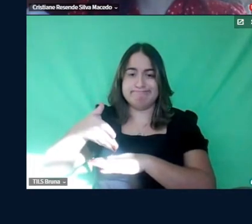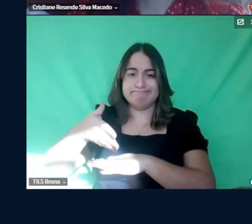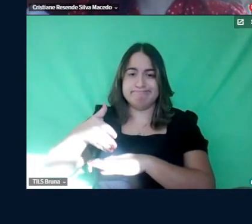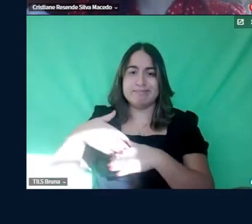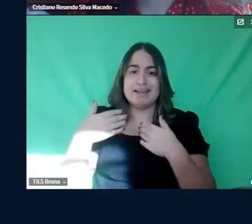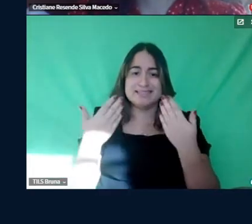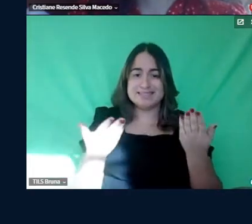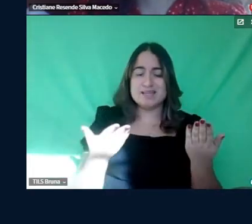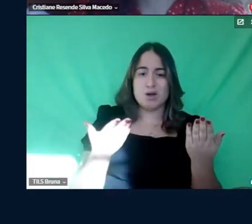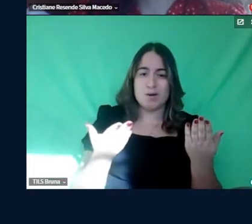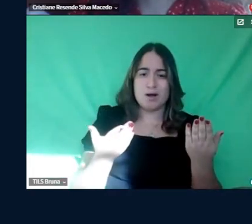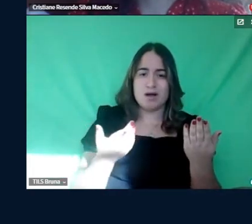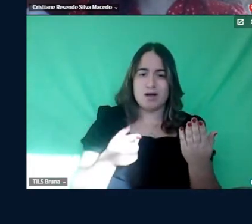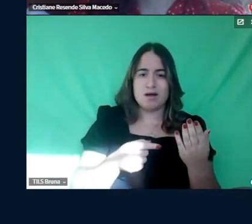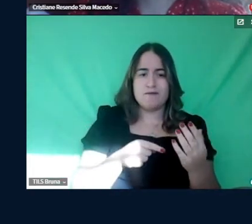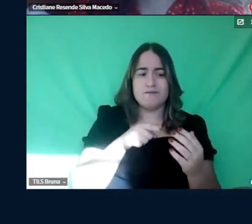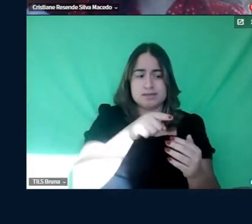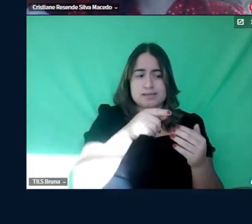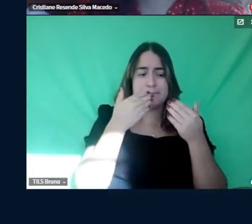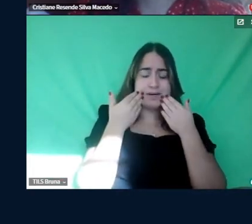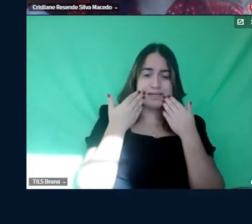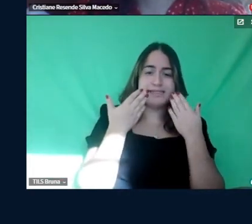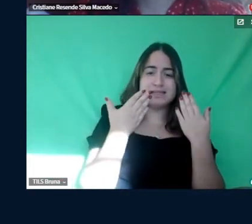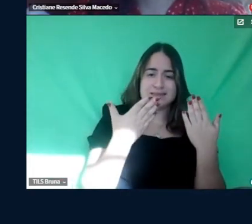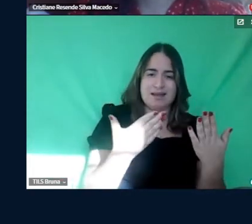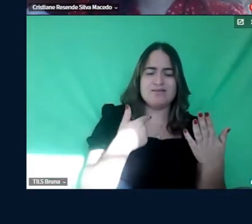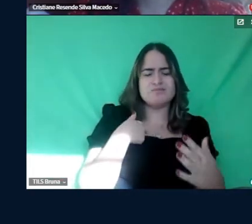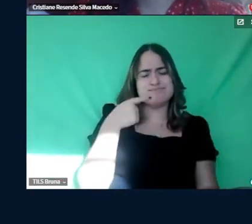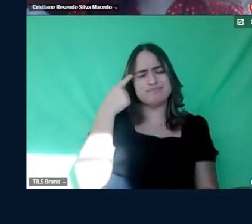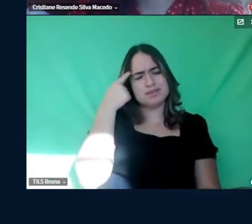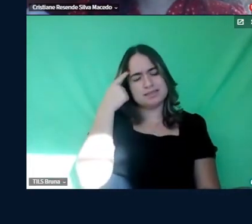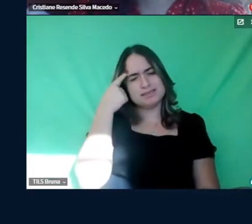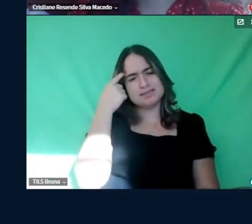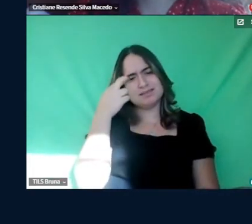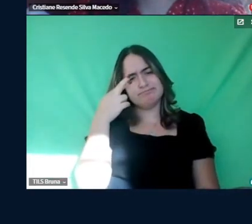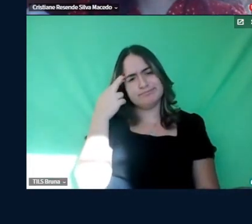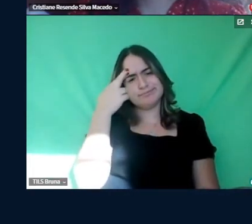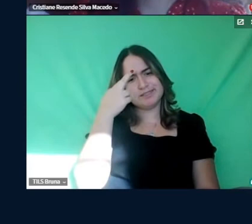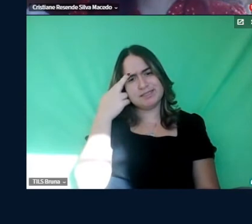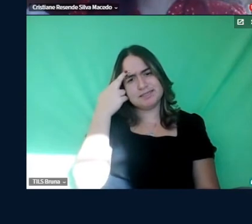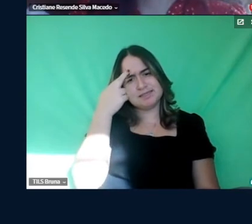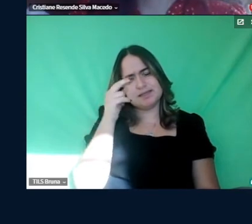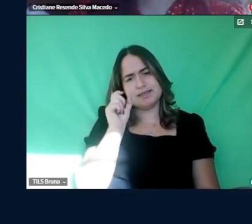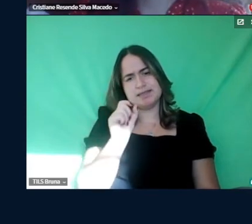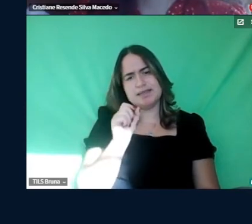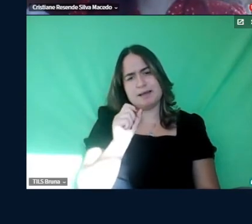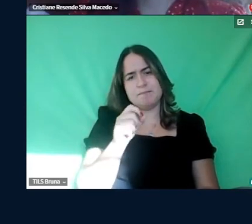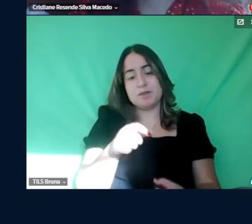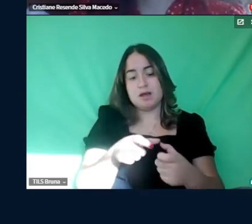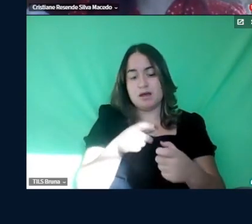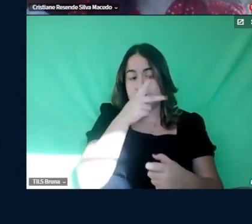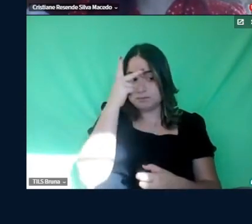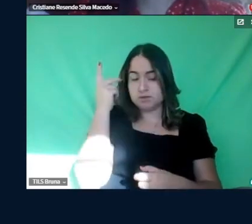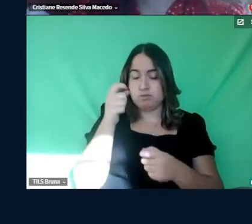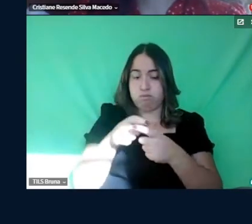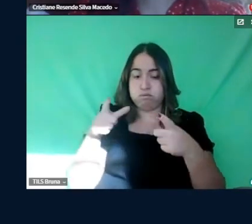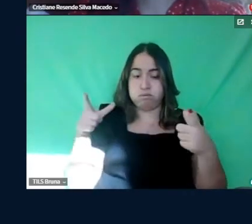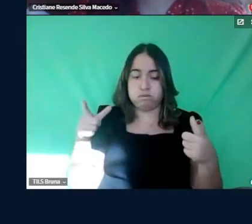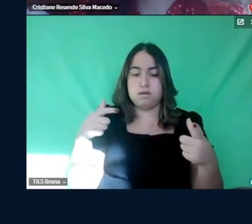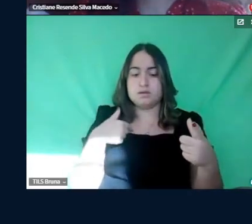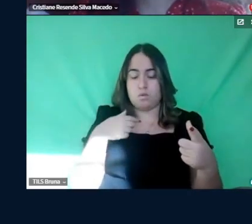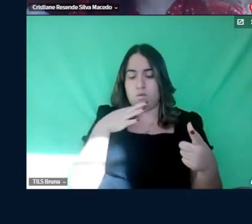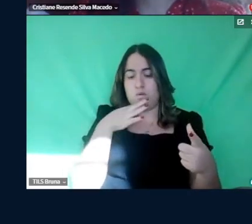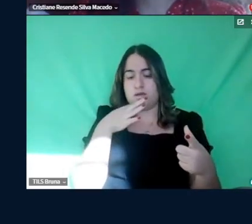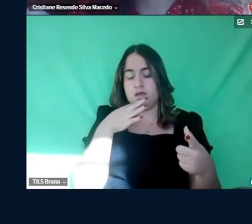Então, enquanto você apresentar, eu fiquei pensando, né, que a maioria das pessoas, pelo menos que eu